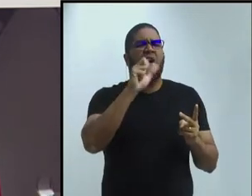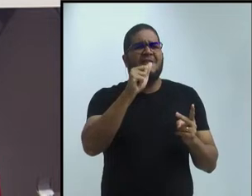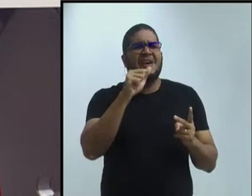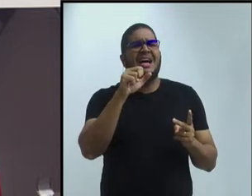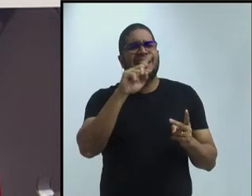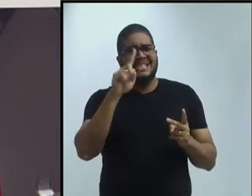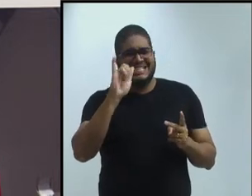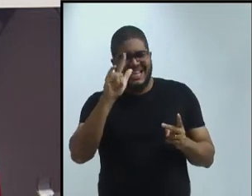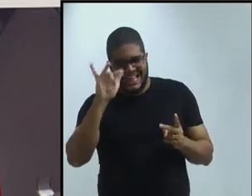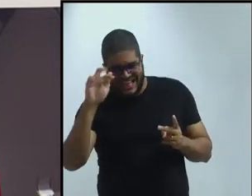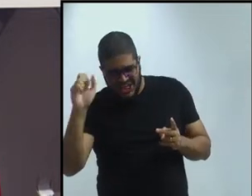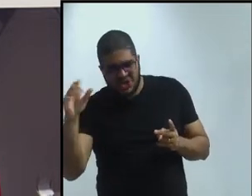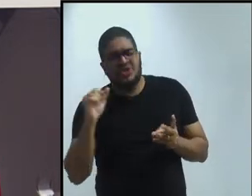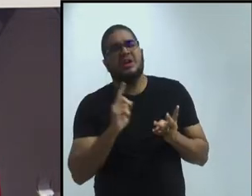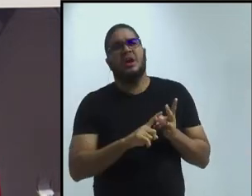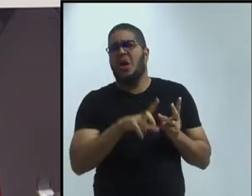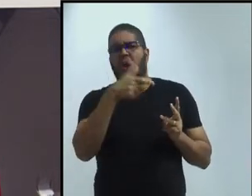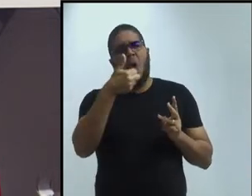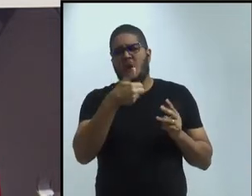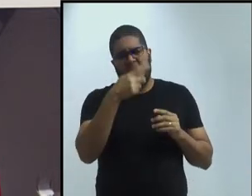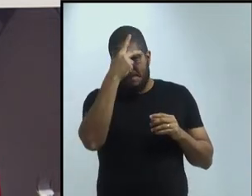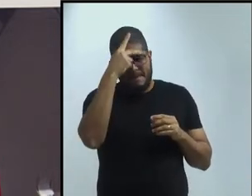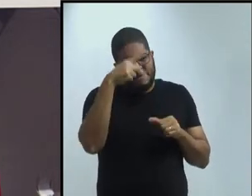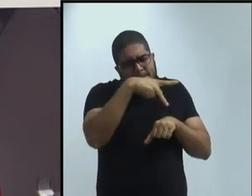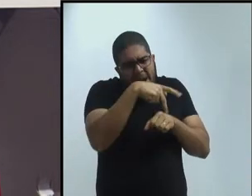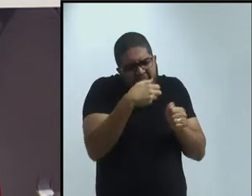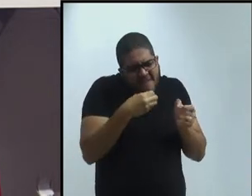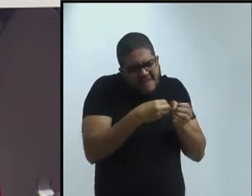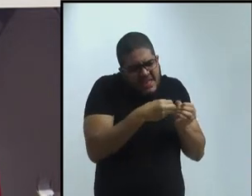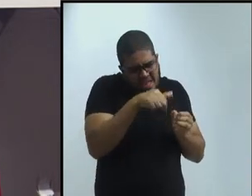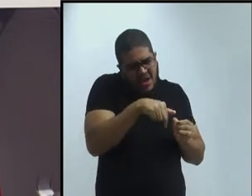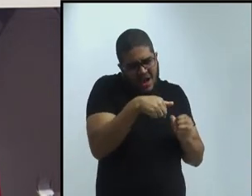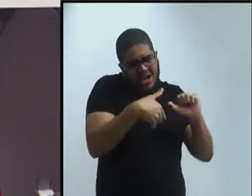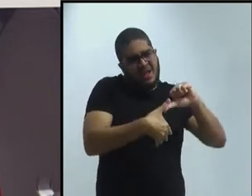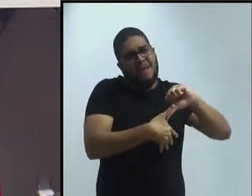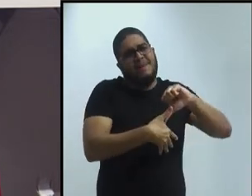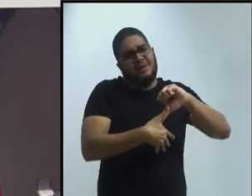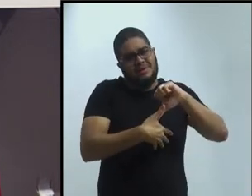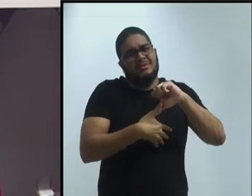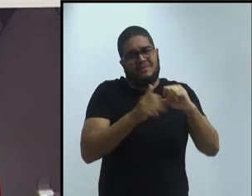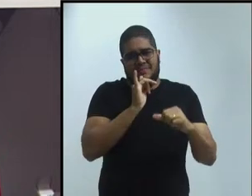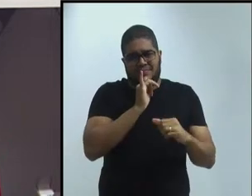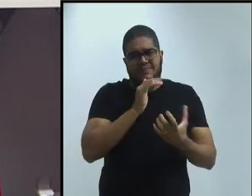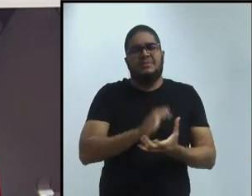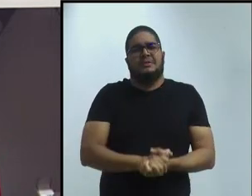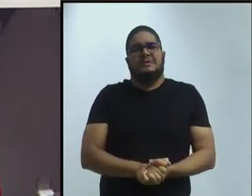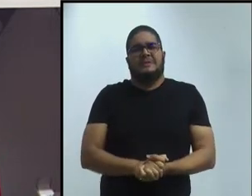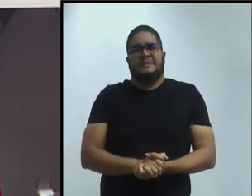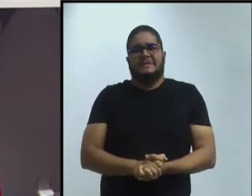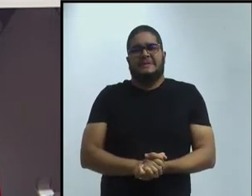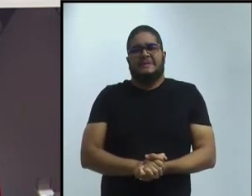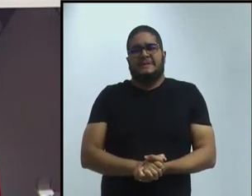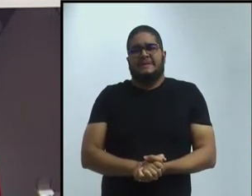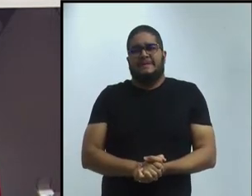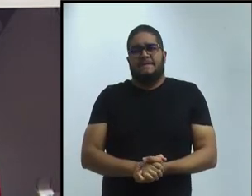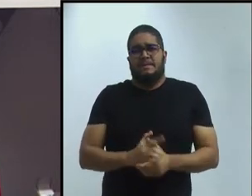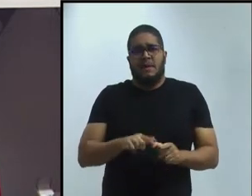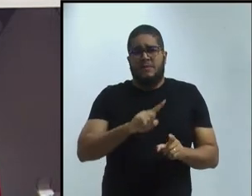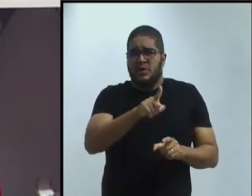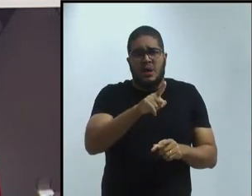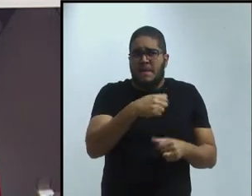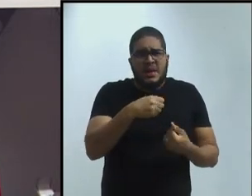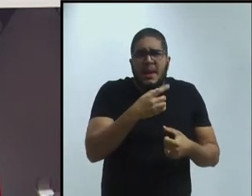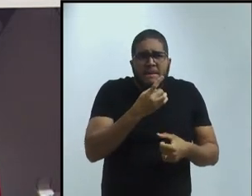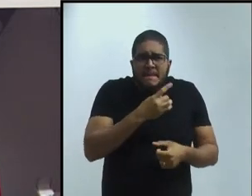Sul. E aí a questão da língua é bem mitigada devido a isso. Mas não tenham medo,